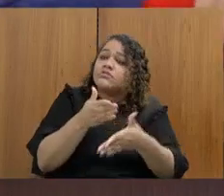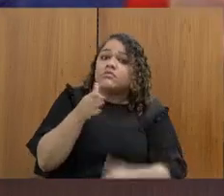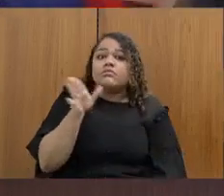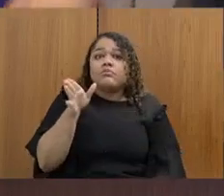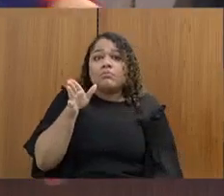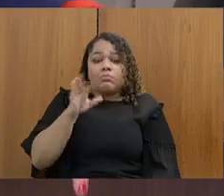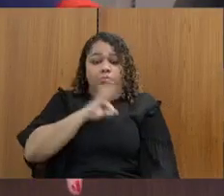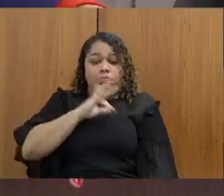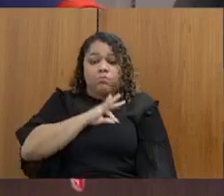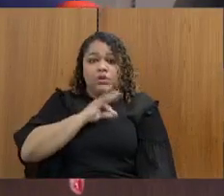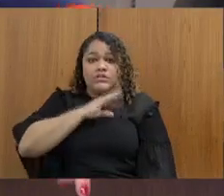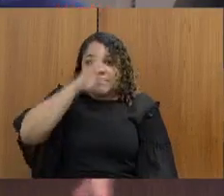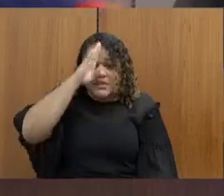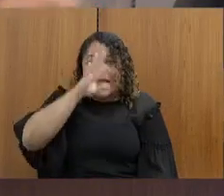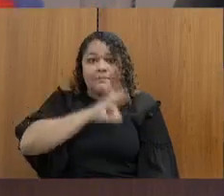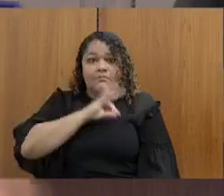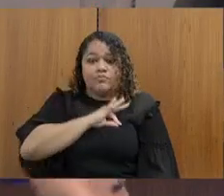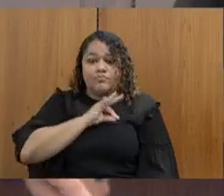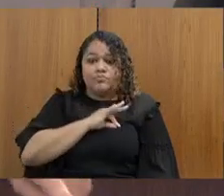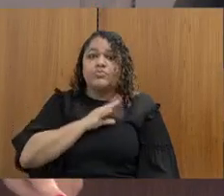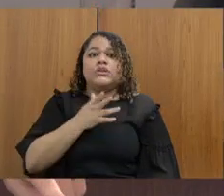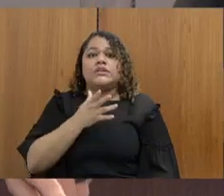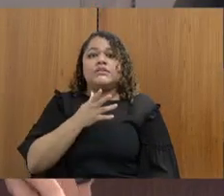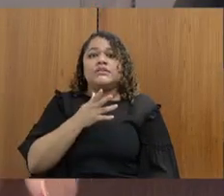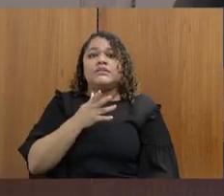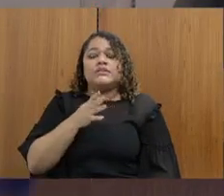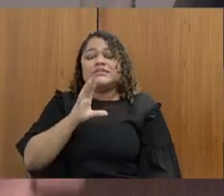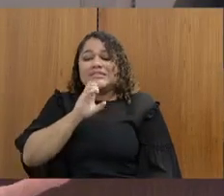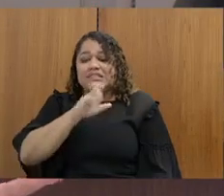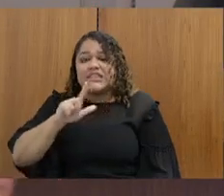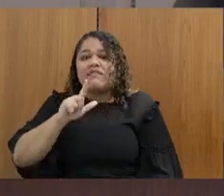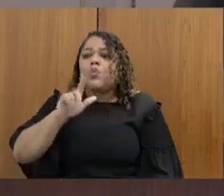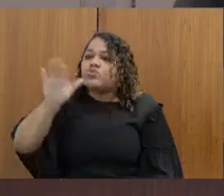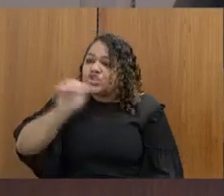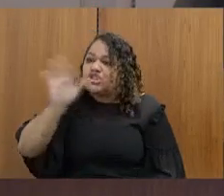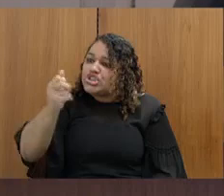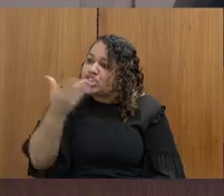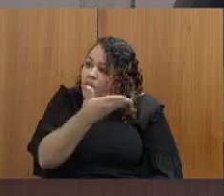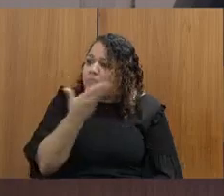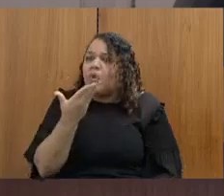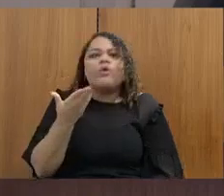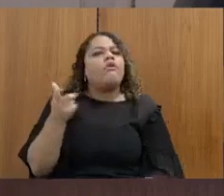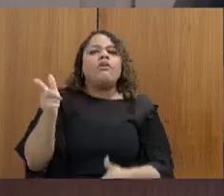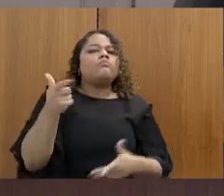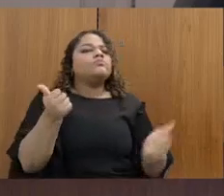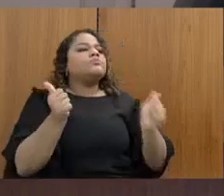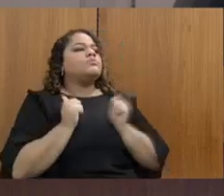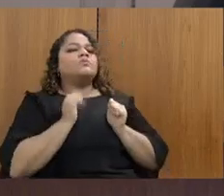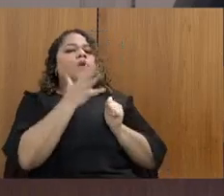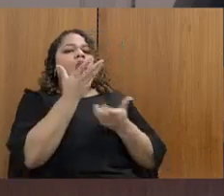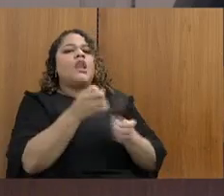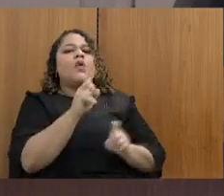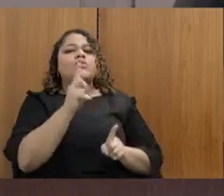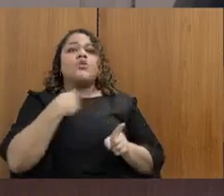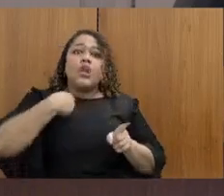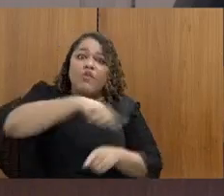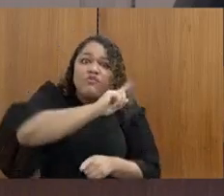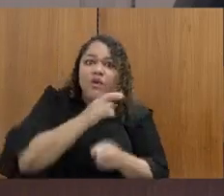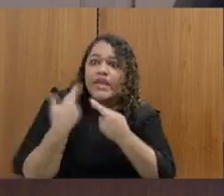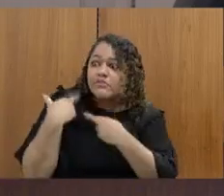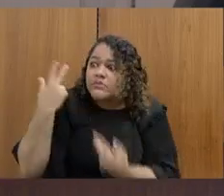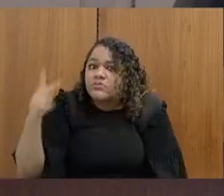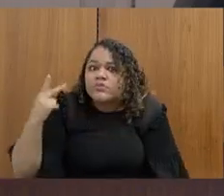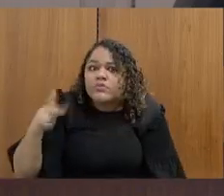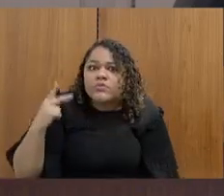por exemplo, aqui pela Prefeitura de Belo Horizonte para ir em frente aos quartéis. E a polícia se absteve de cumprir o seu papel, o seu papel